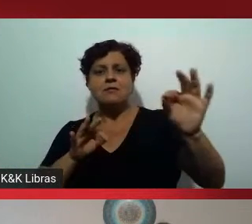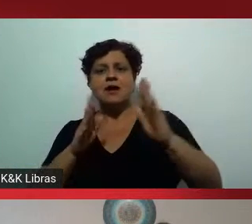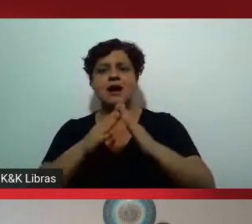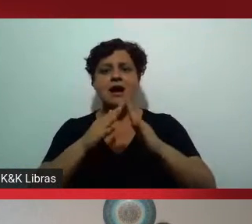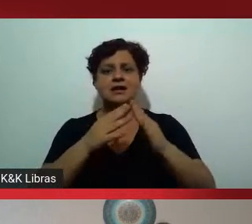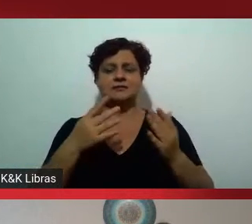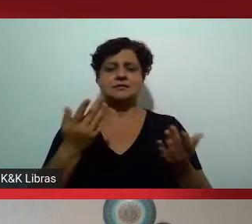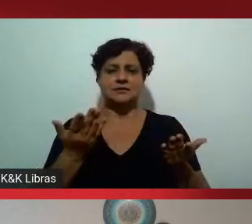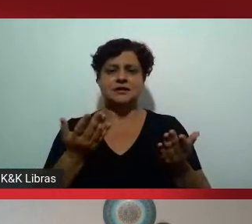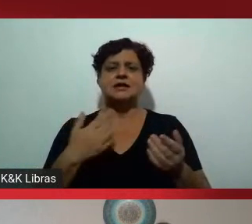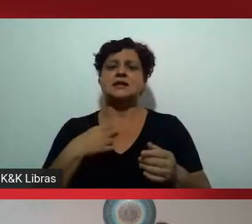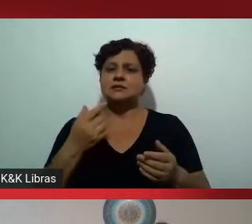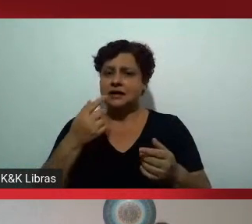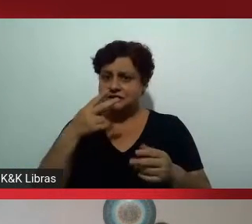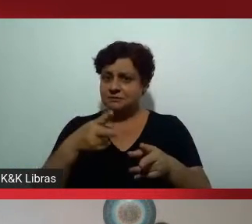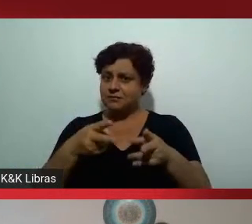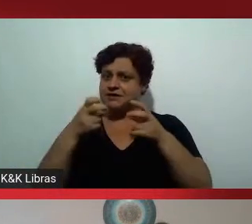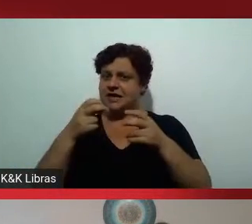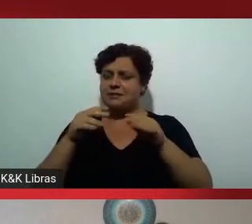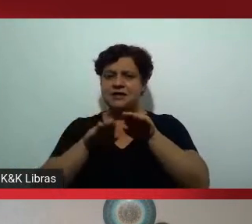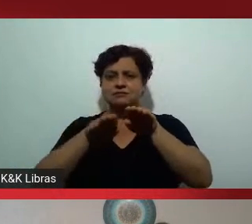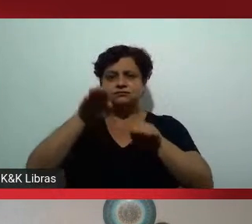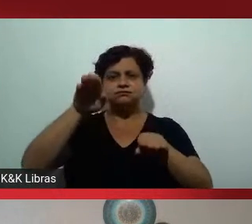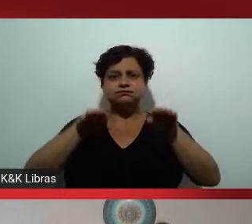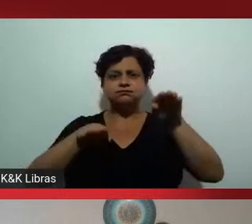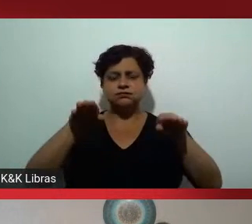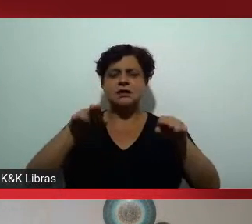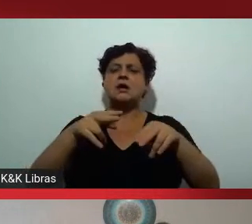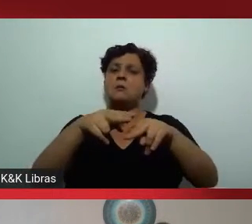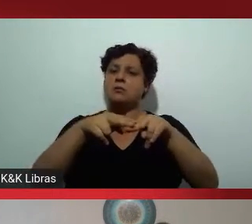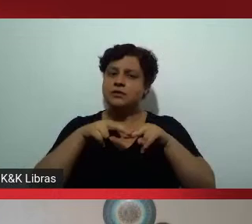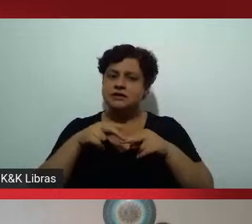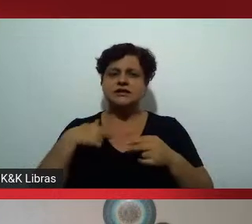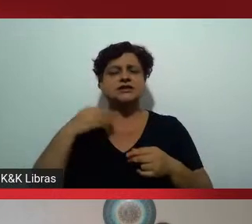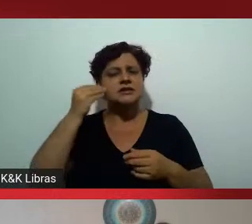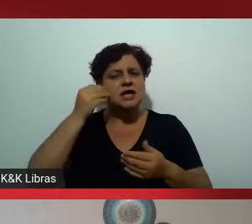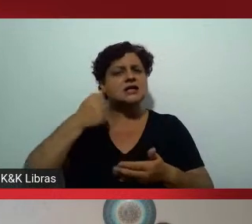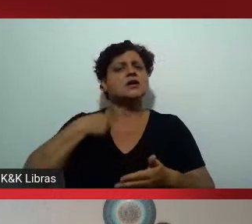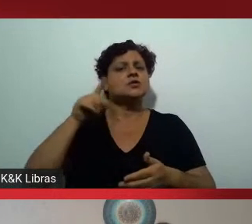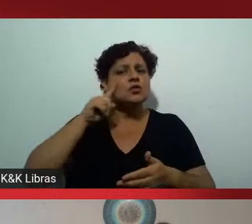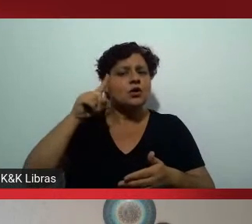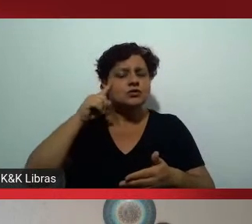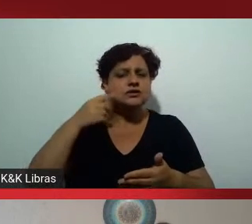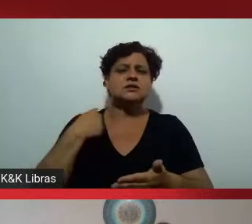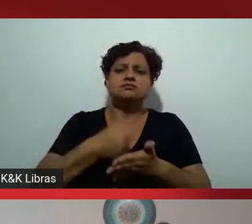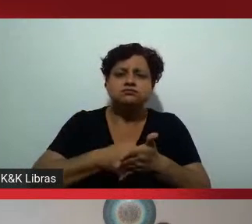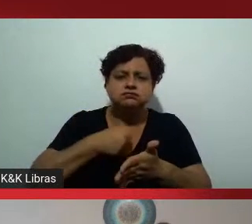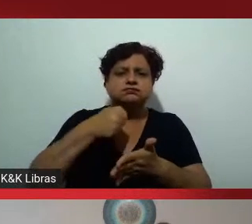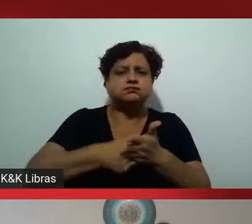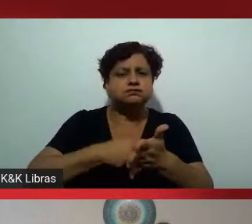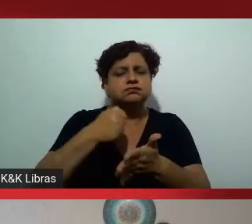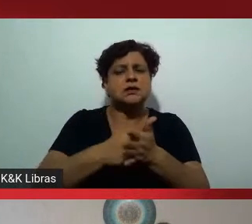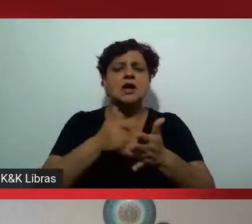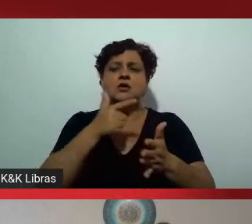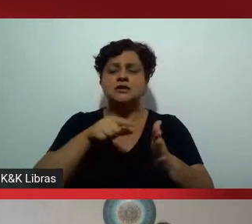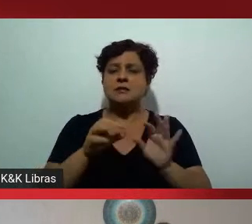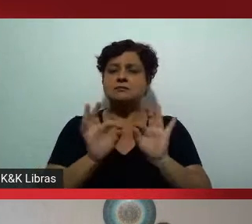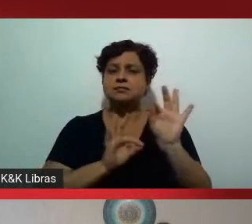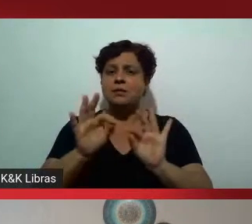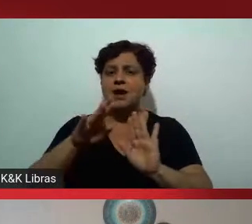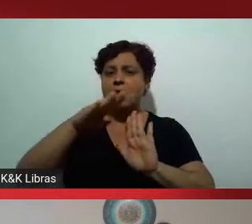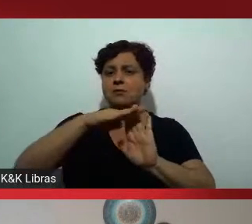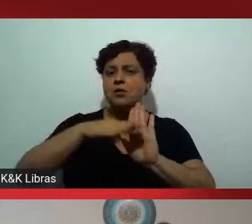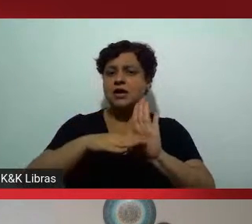Isso cria uma disparidade muito grande, por isso nós trabalhamos com programas que tornam possível uma